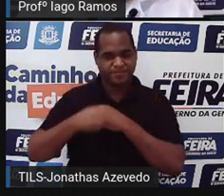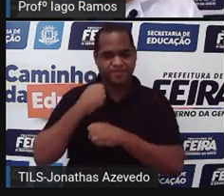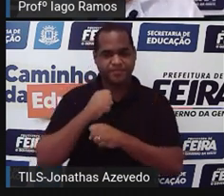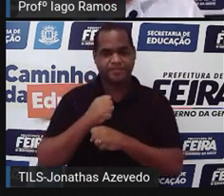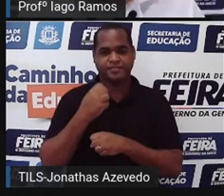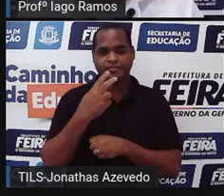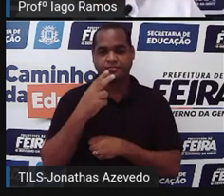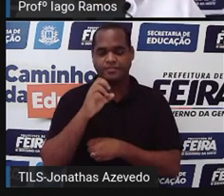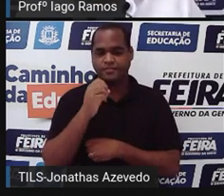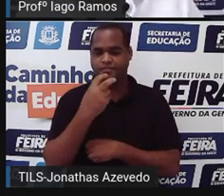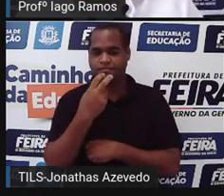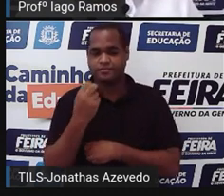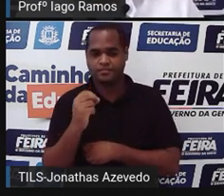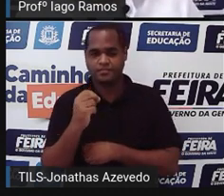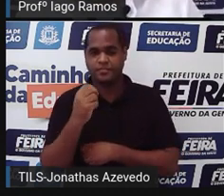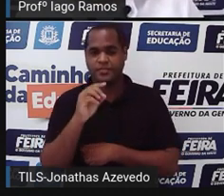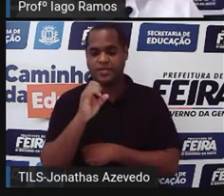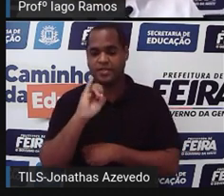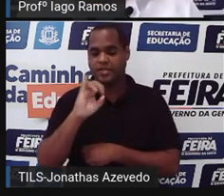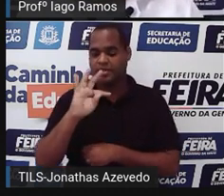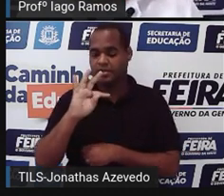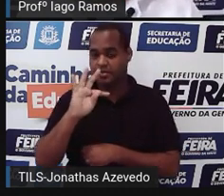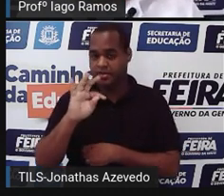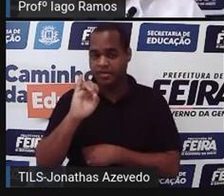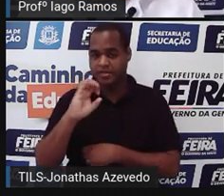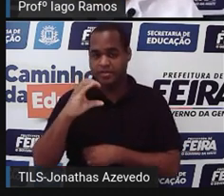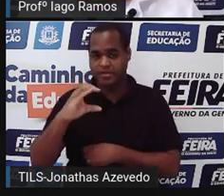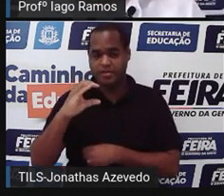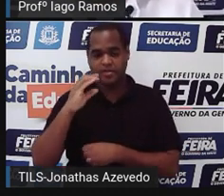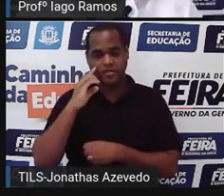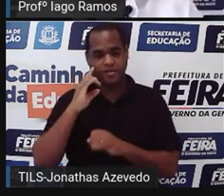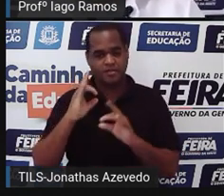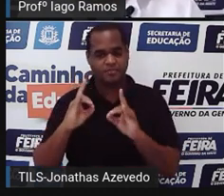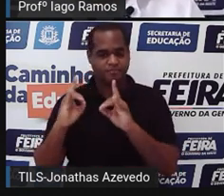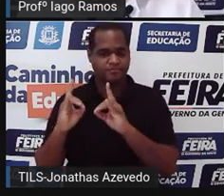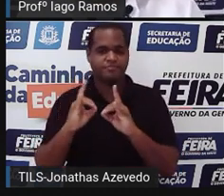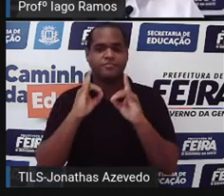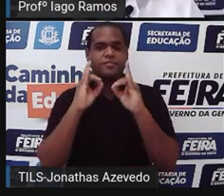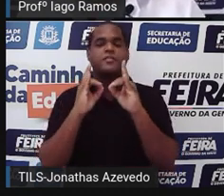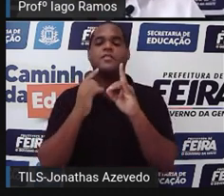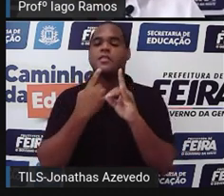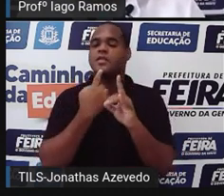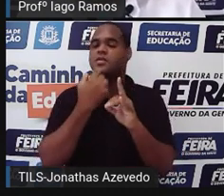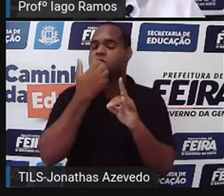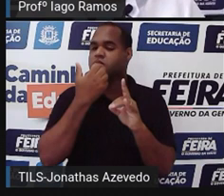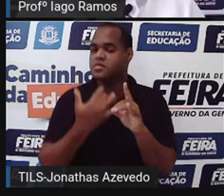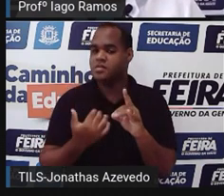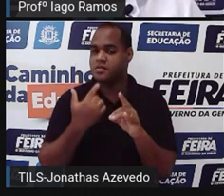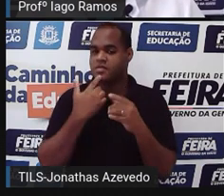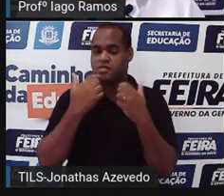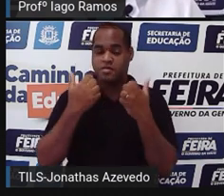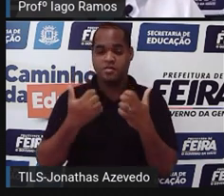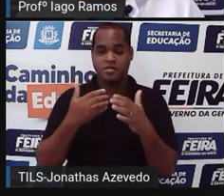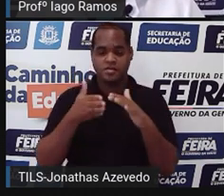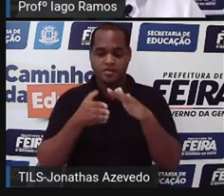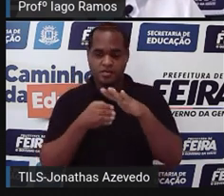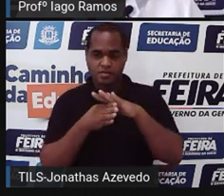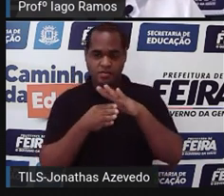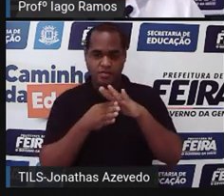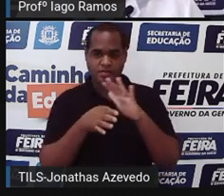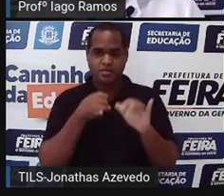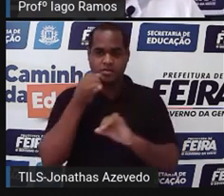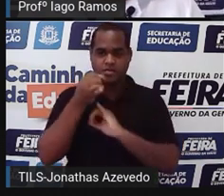Domicílios, que foi a instituição que fez a pesquisa, indica que o acesso à